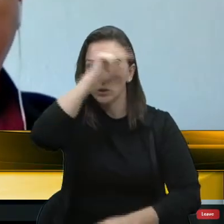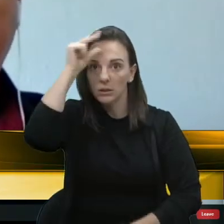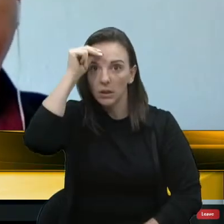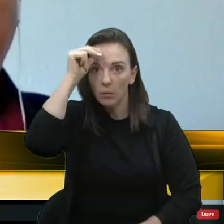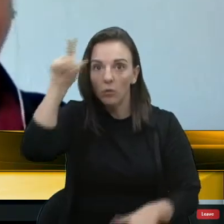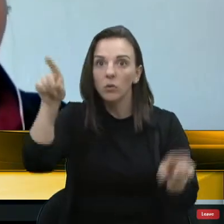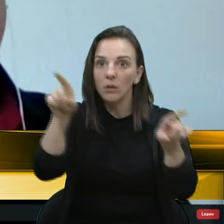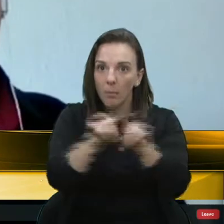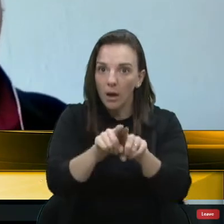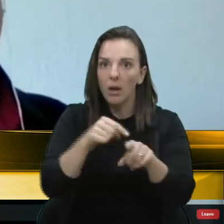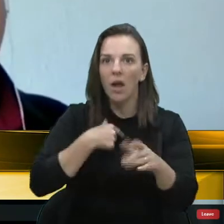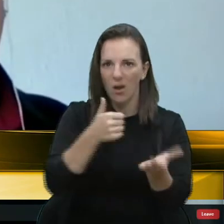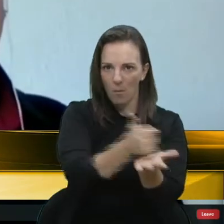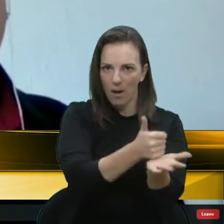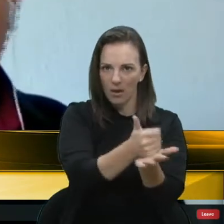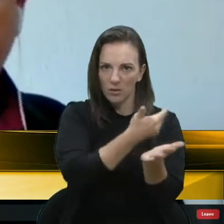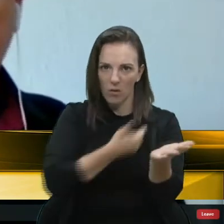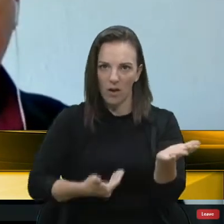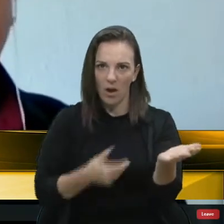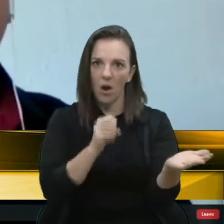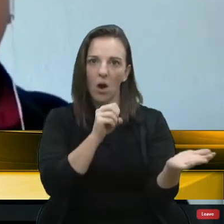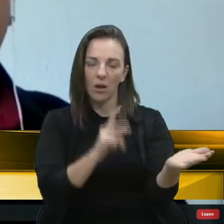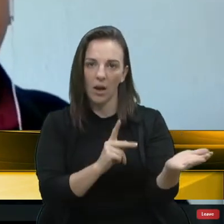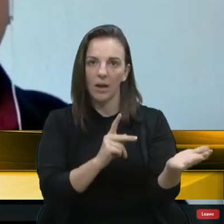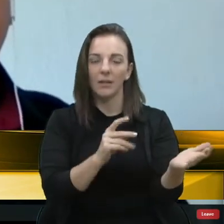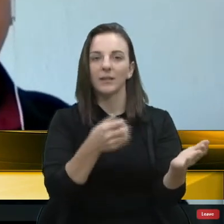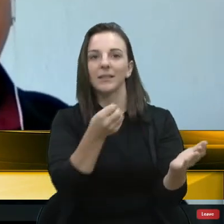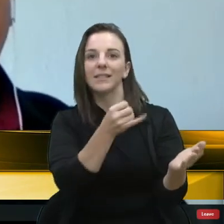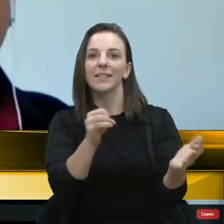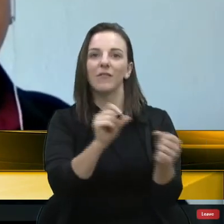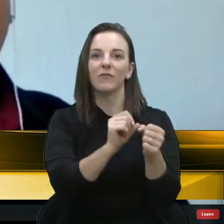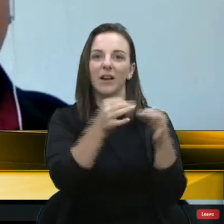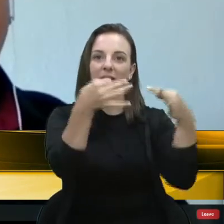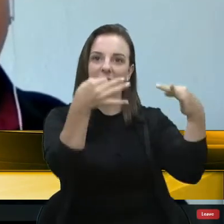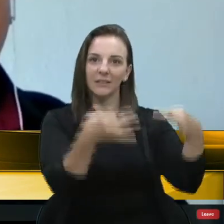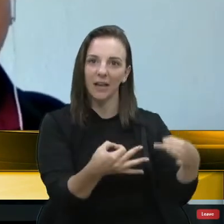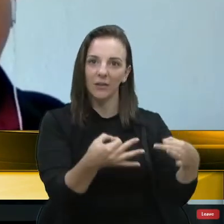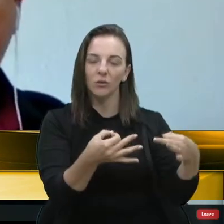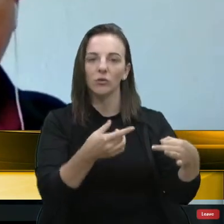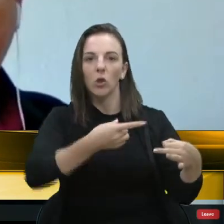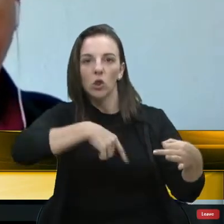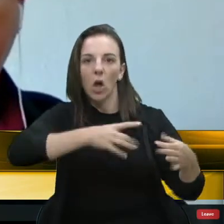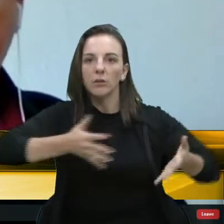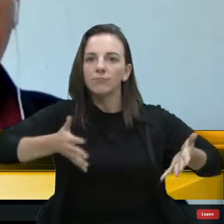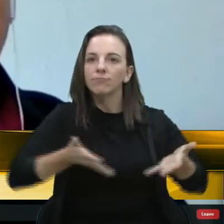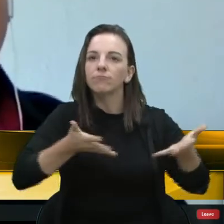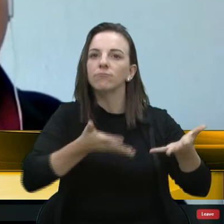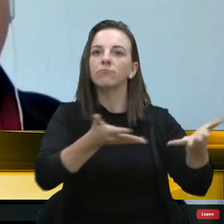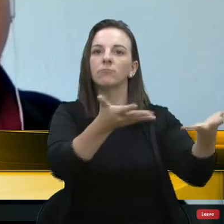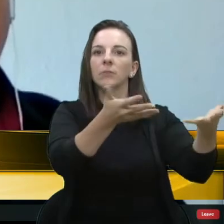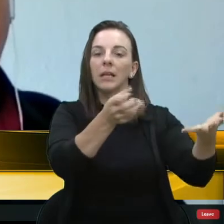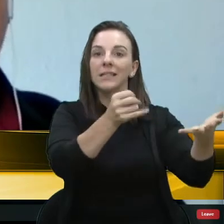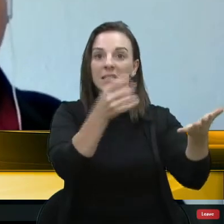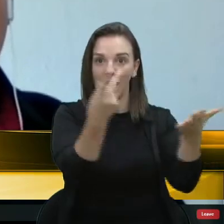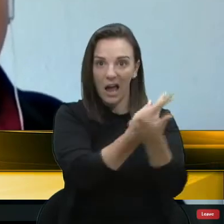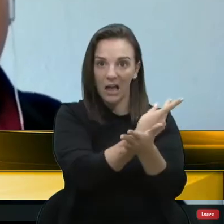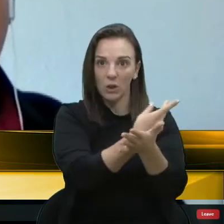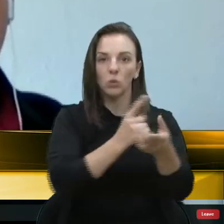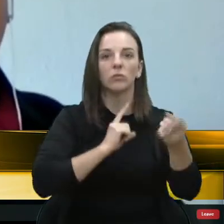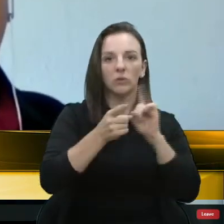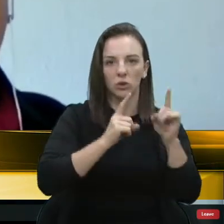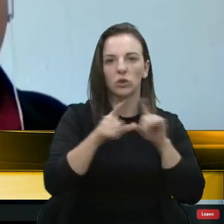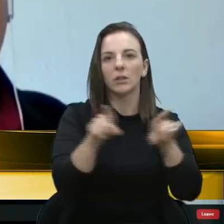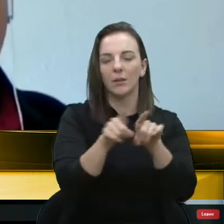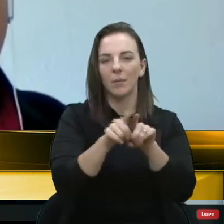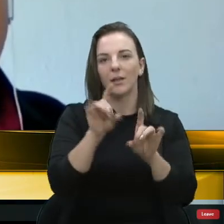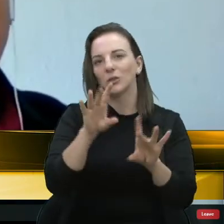sou base do governo, quando está fazendo certo, nós vamos aí tentar de alguma forma ajudar, mas se tiver errado, nós vamos criticar, tá? Só para lembrar